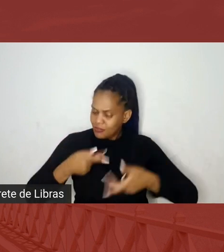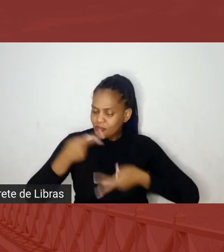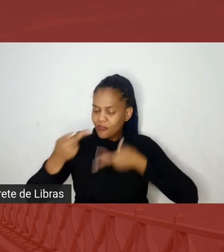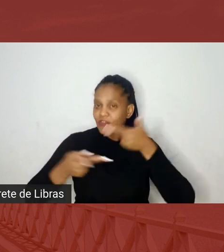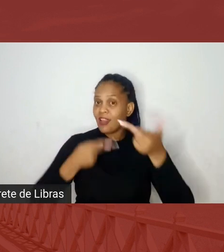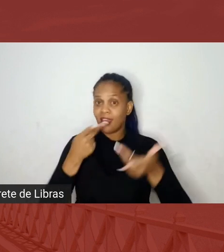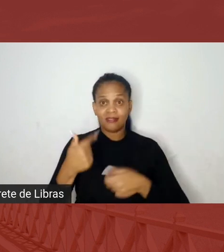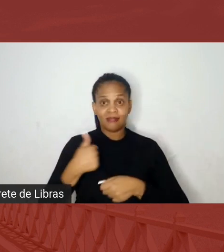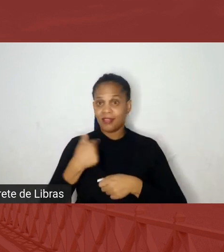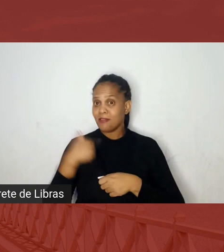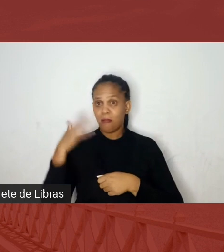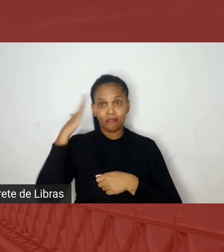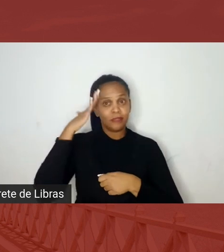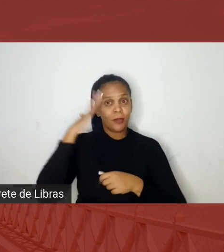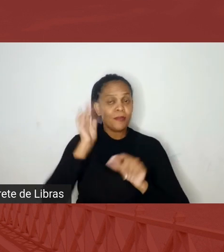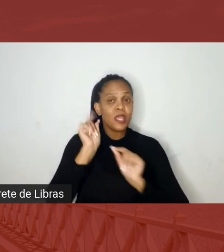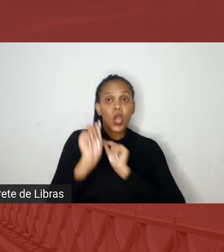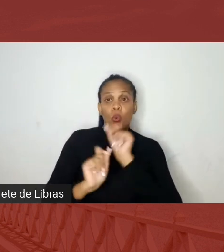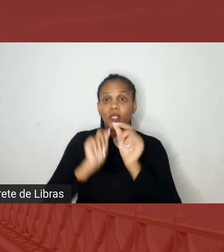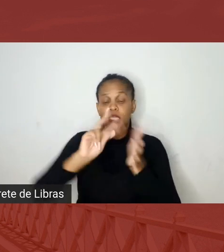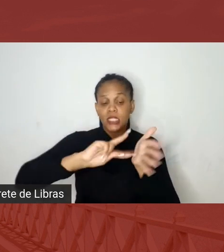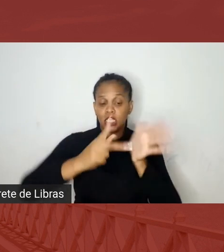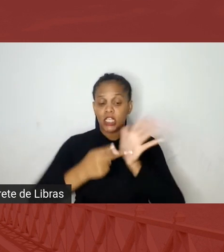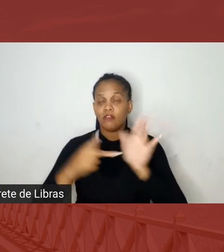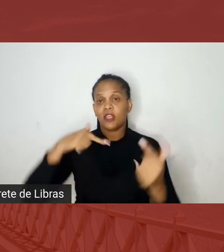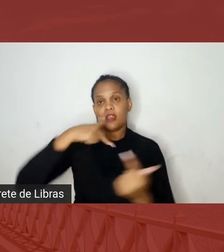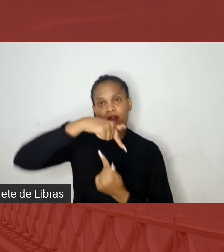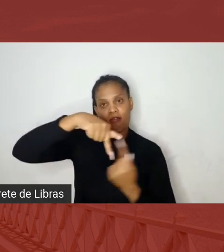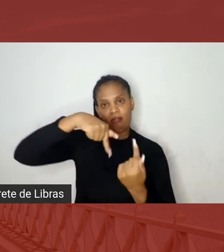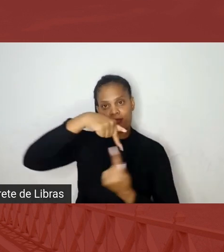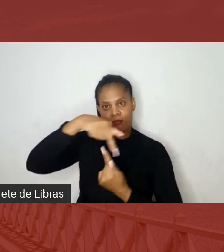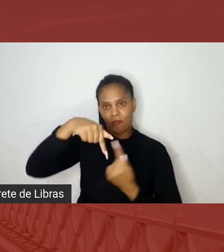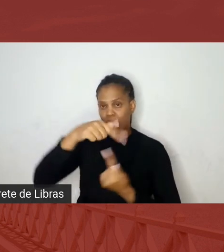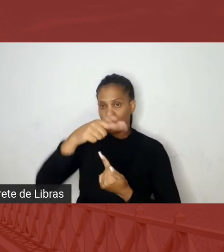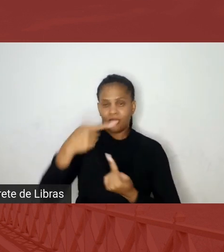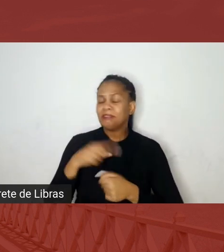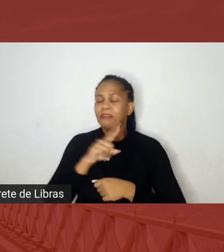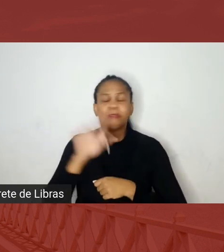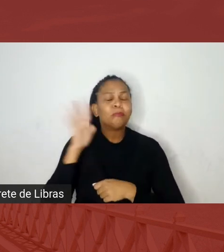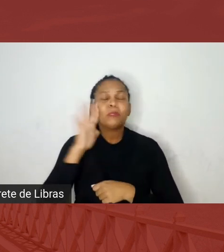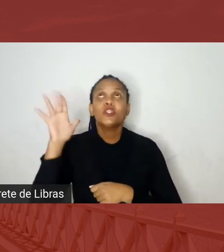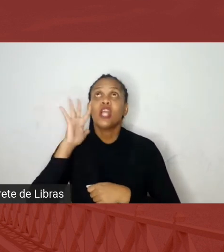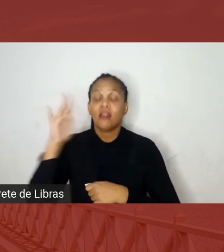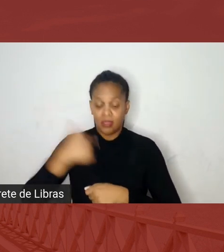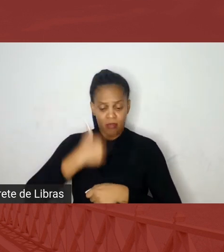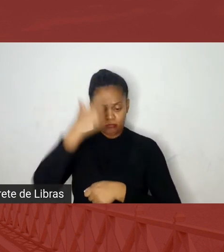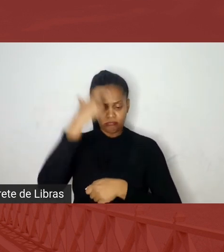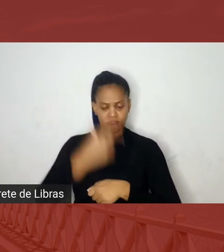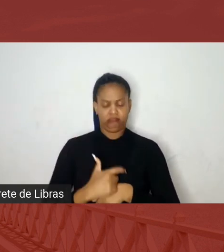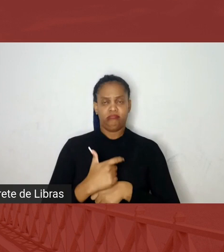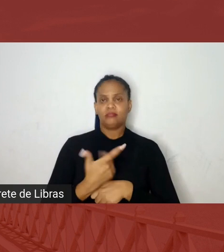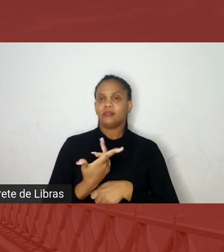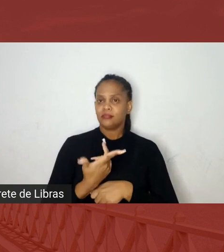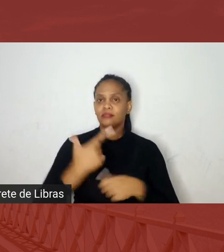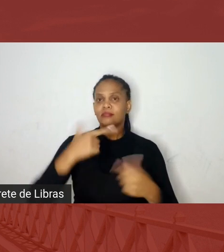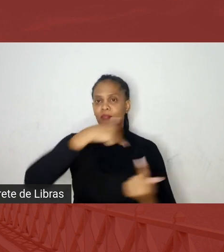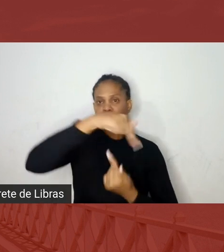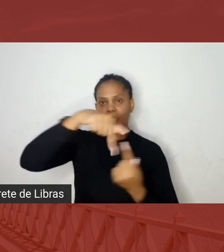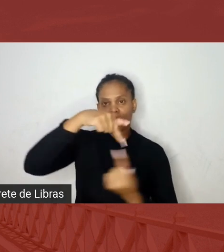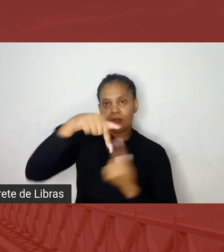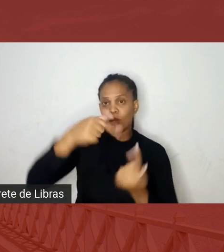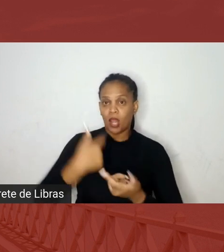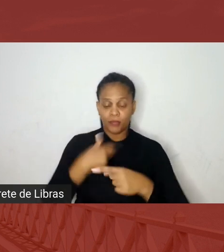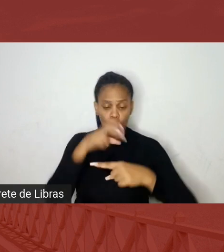sabia o que era ser quilombola, eu nem imaginava que eu era quilombola, porque eu sentava assim, eu escutava